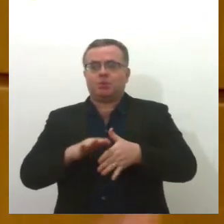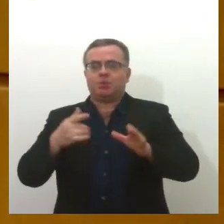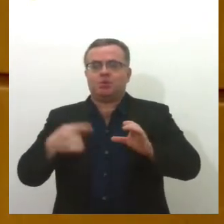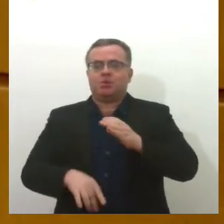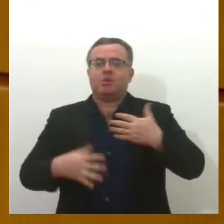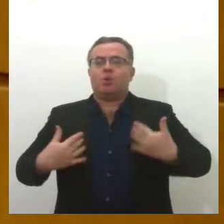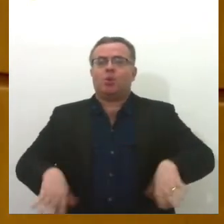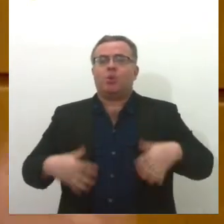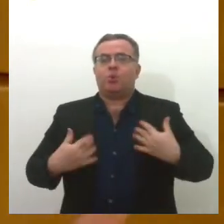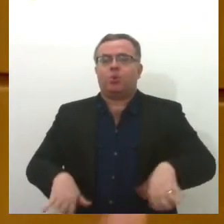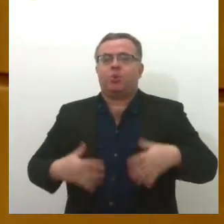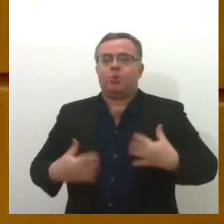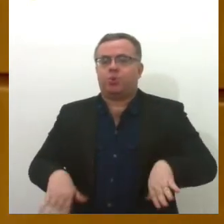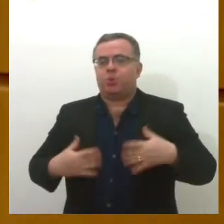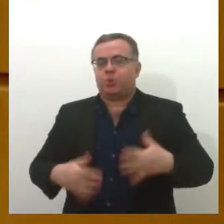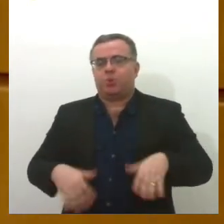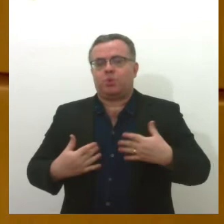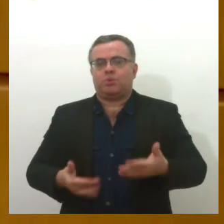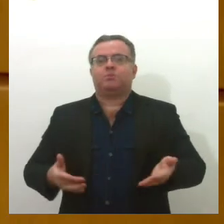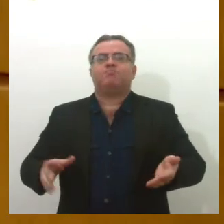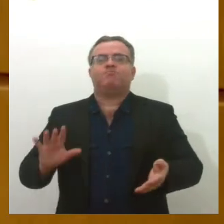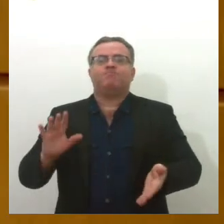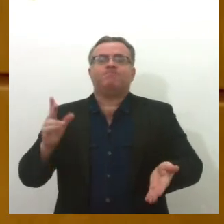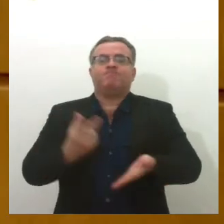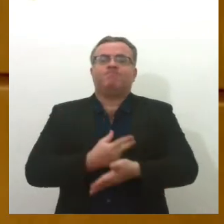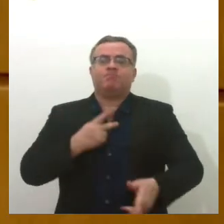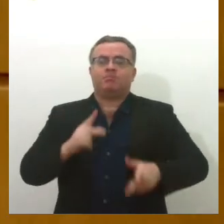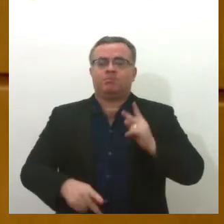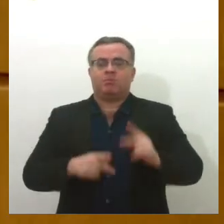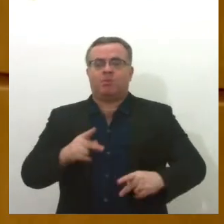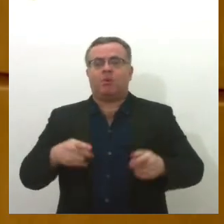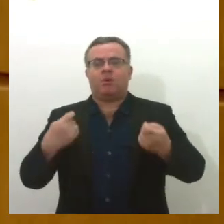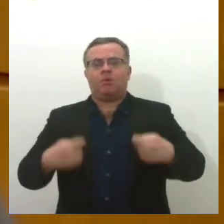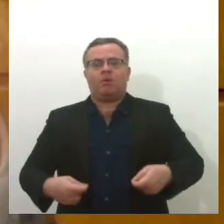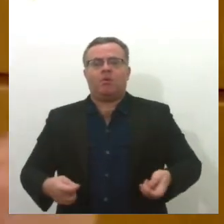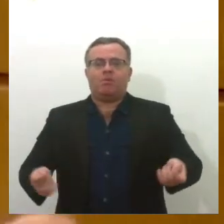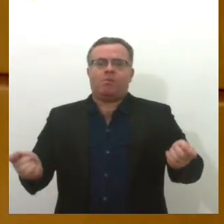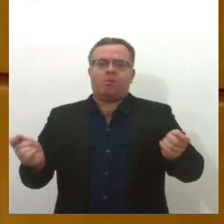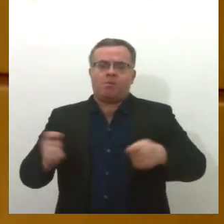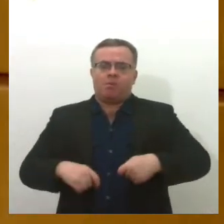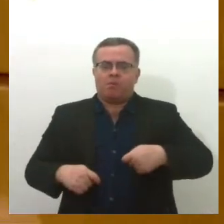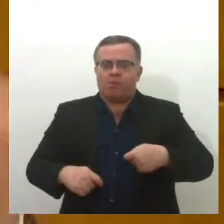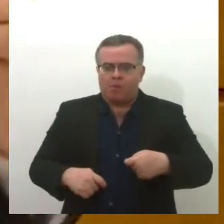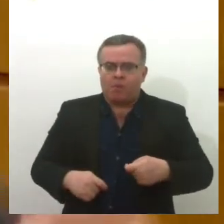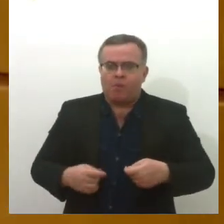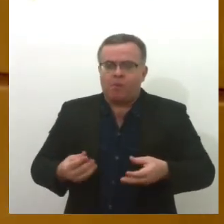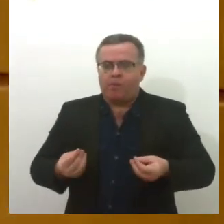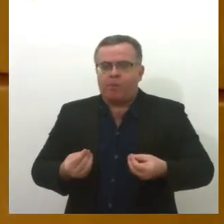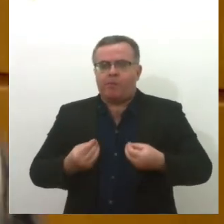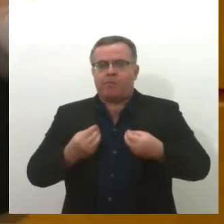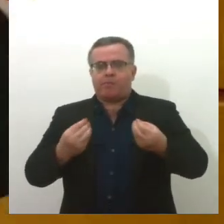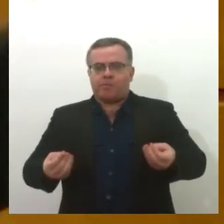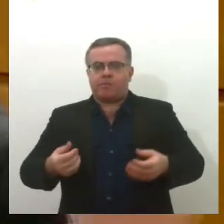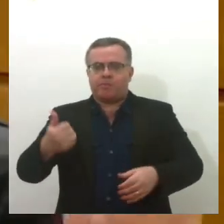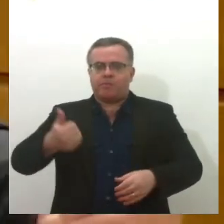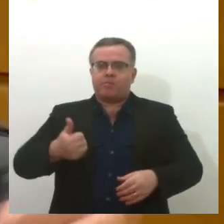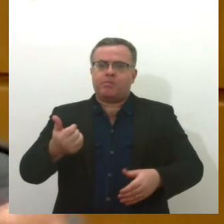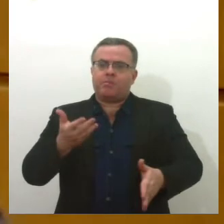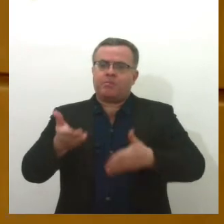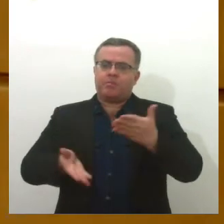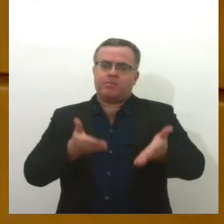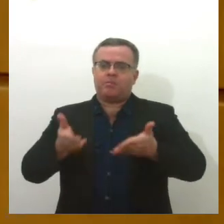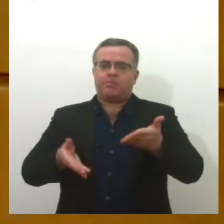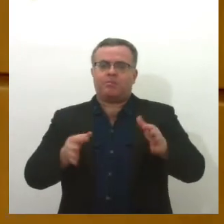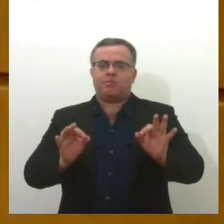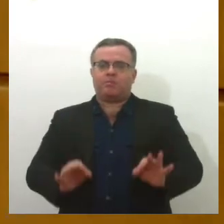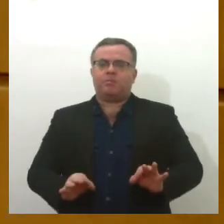crônicas, que durarão sempre, tem a possibilidade de ofertar o primeiro tratamento. Primeiro, na manutenção regular